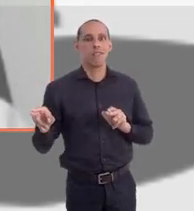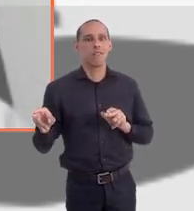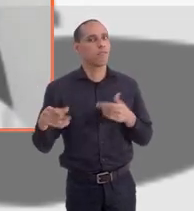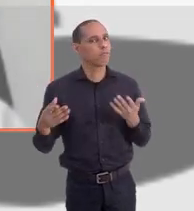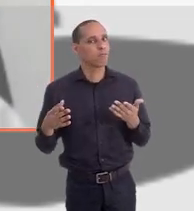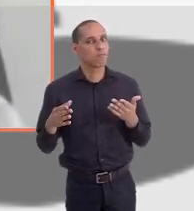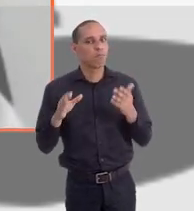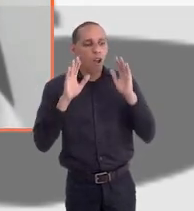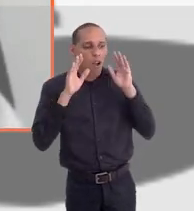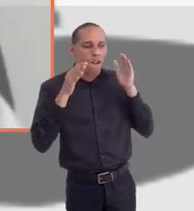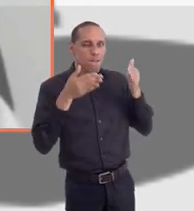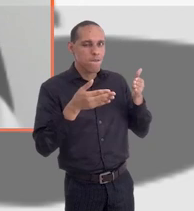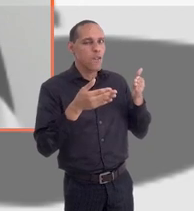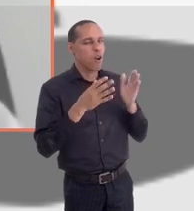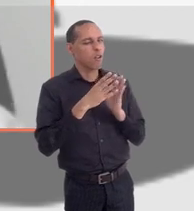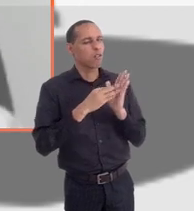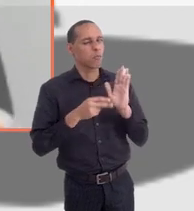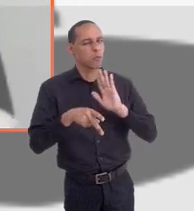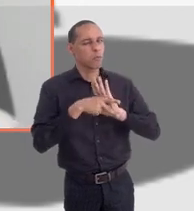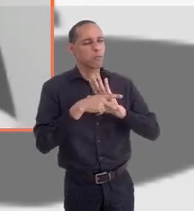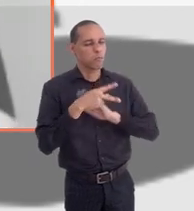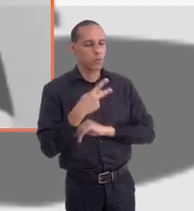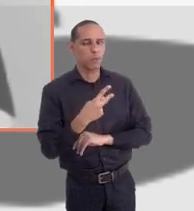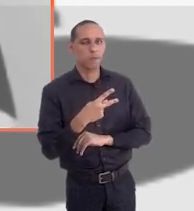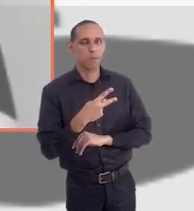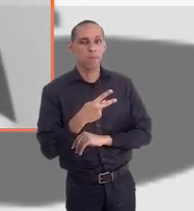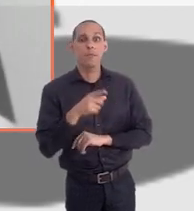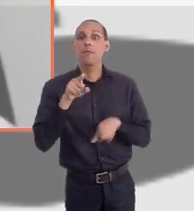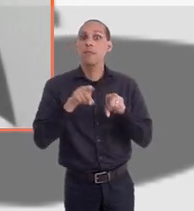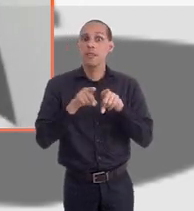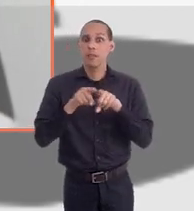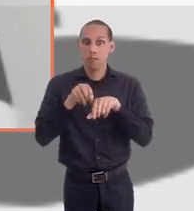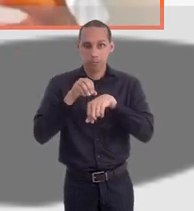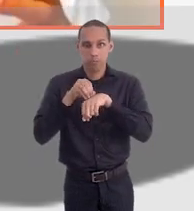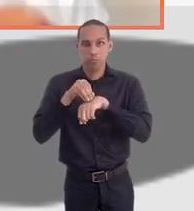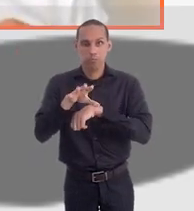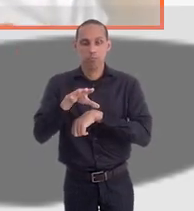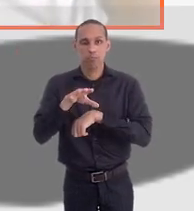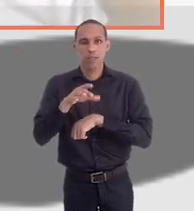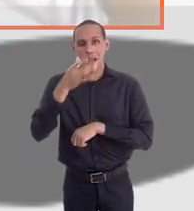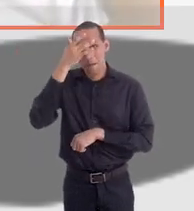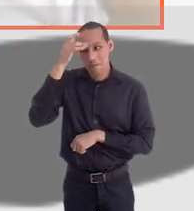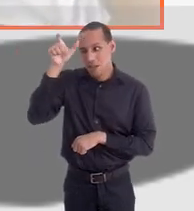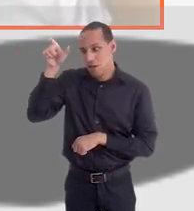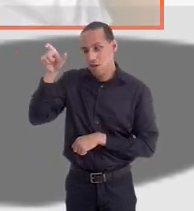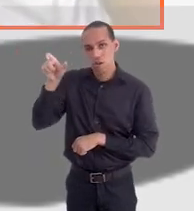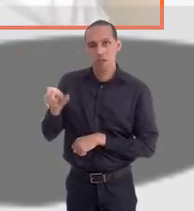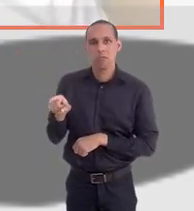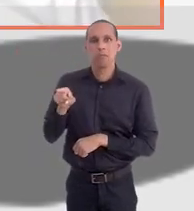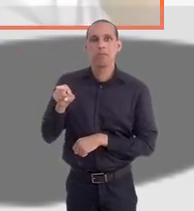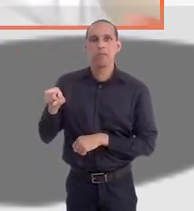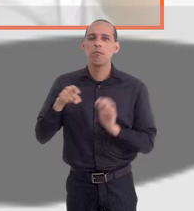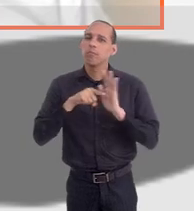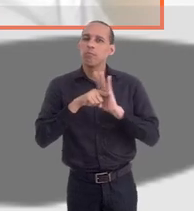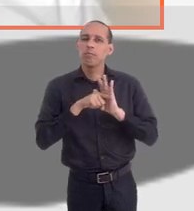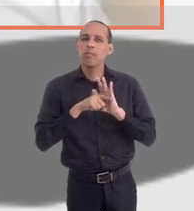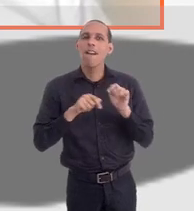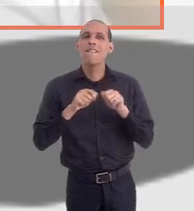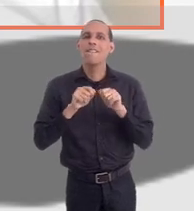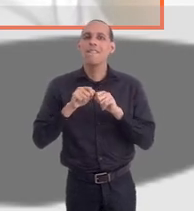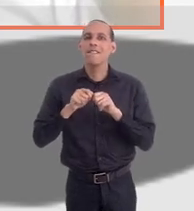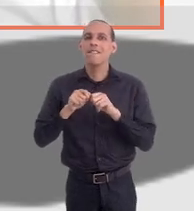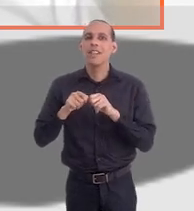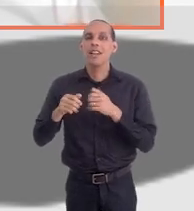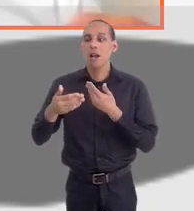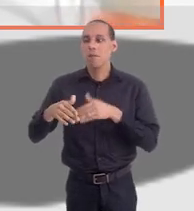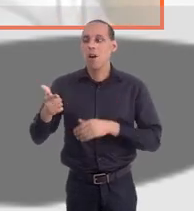vá direcionando para aquele modelo. Uma referência que eu te dou é seguinte, o examinador, muito provavelmente, é o mesmo que fez a outra